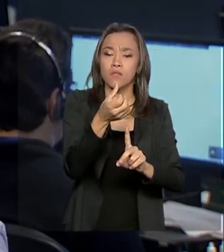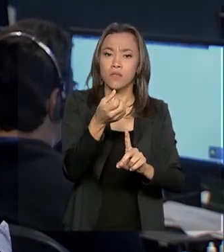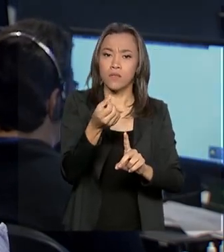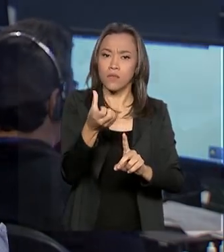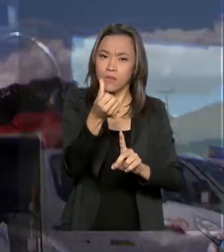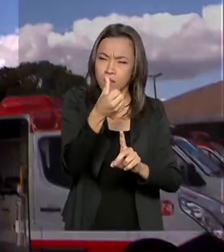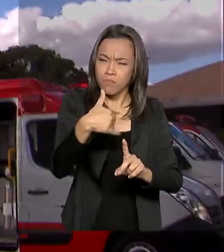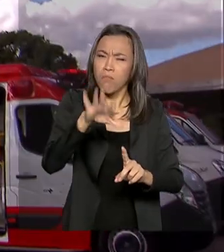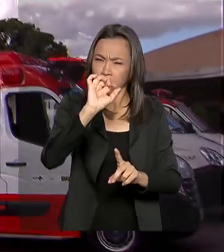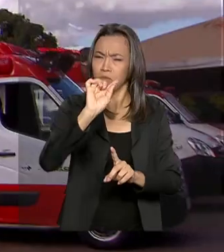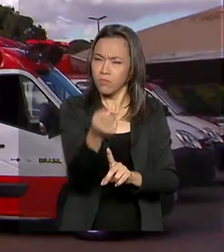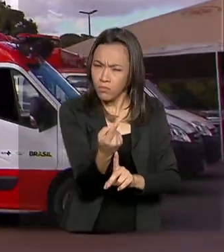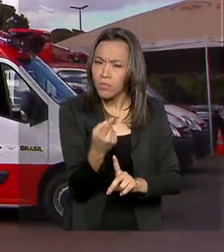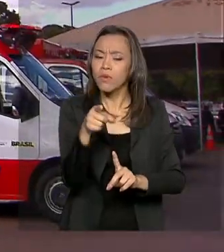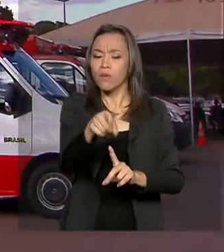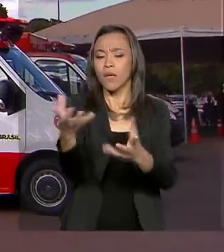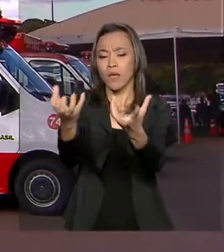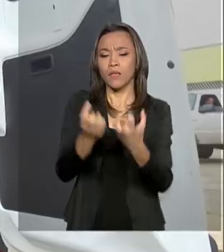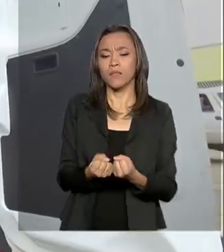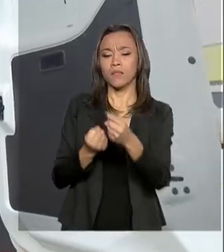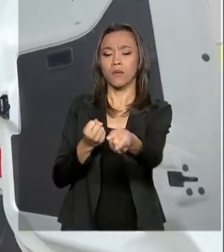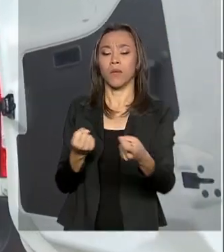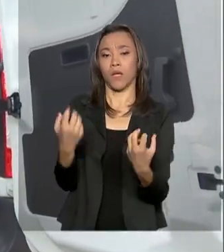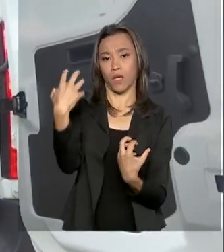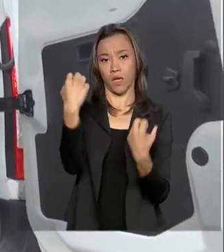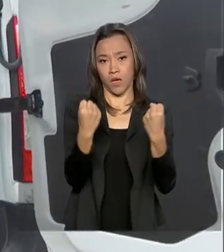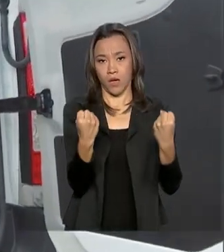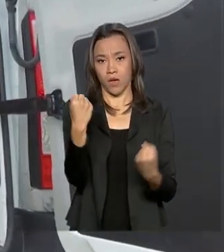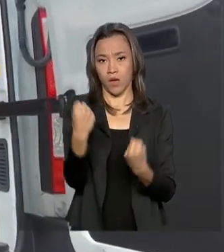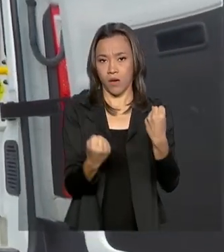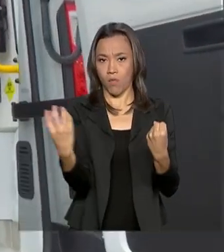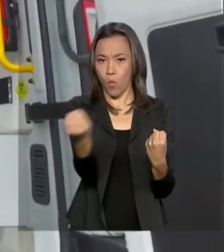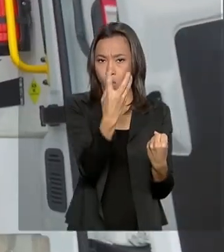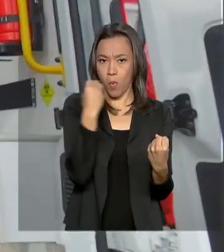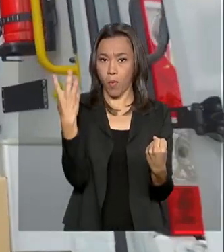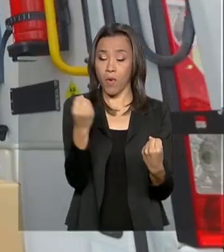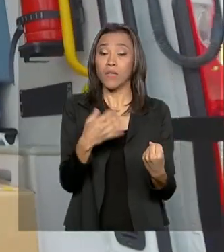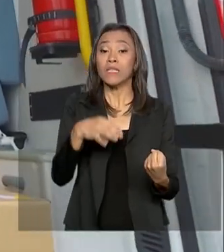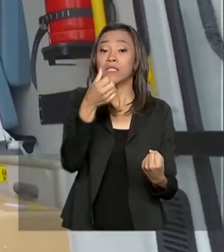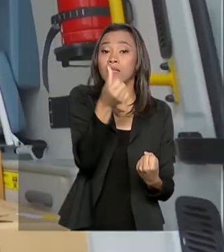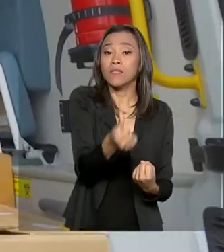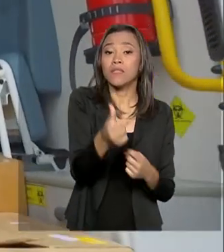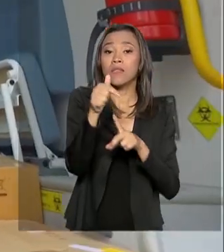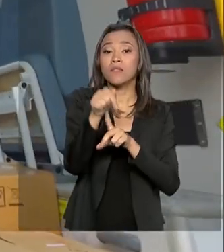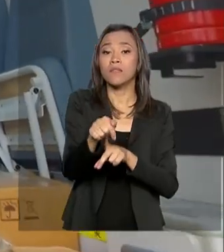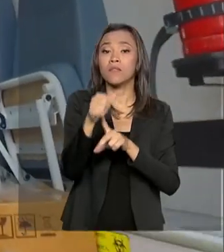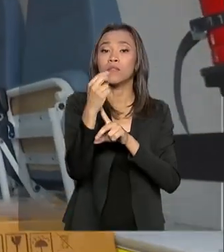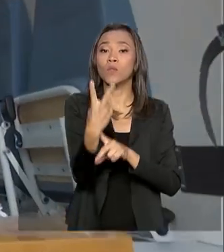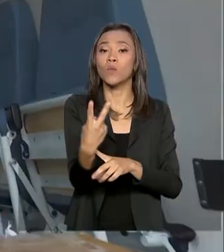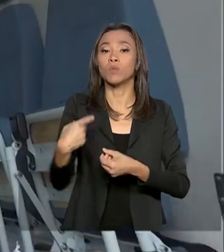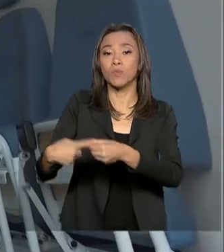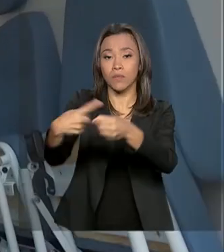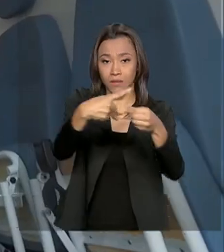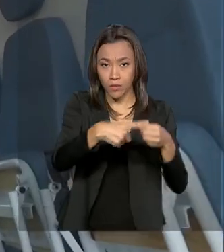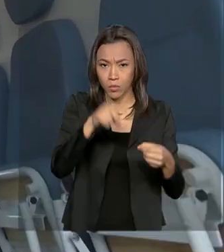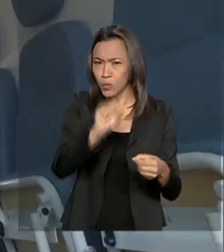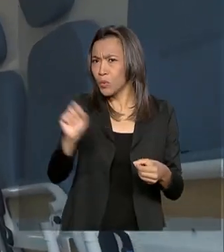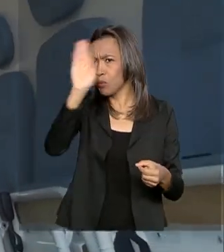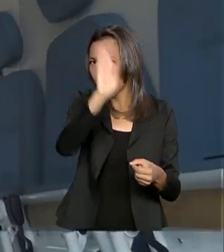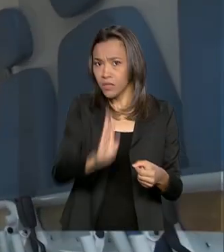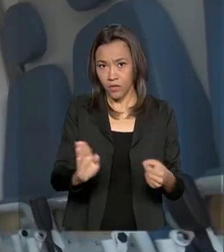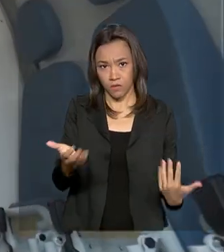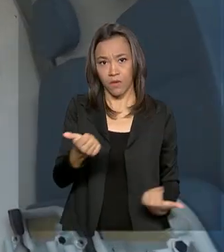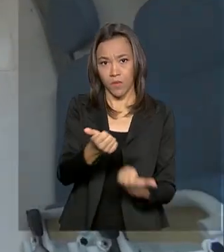unidades de atendimento móvel, que vão beneficiar 672 municípios de todo o país. O